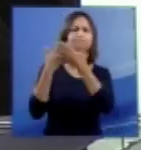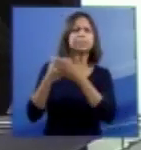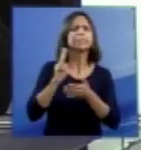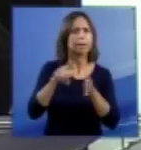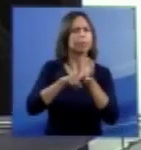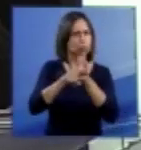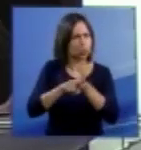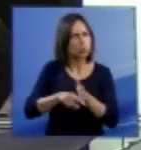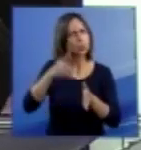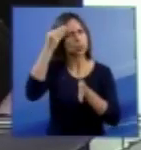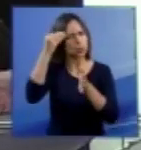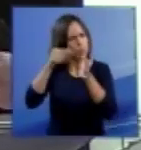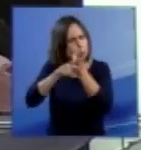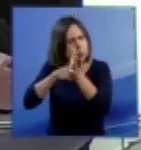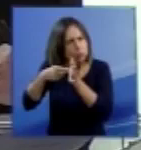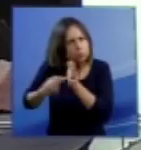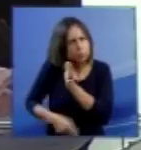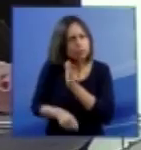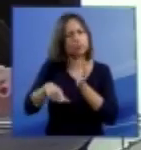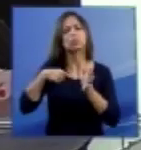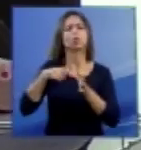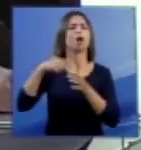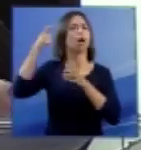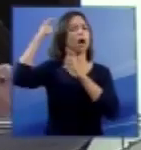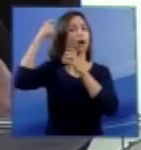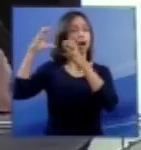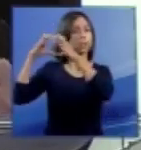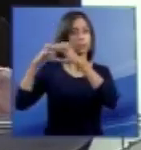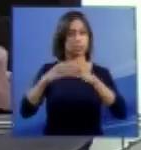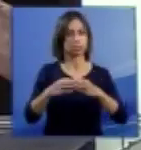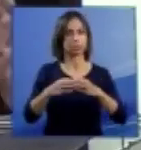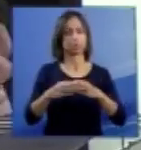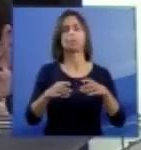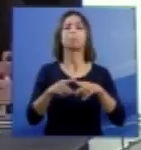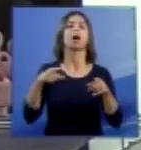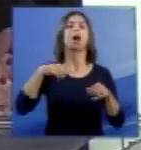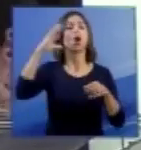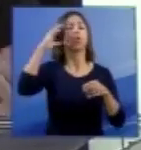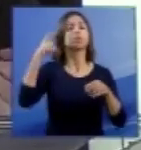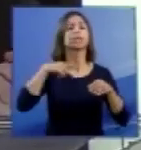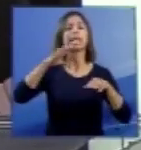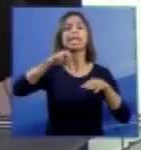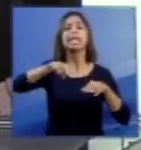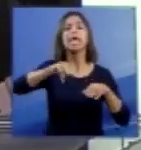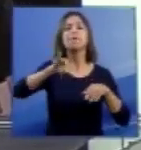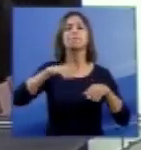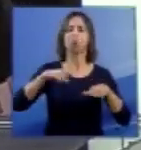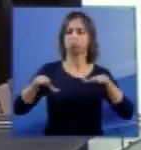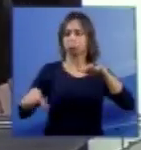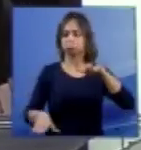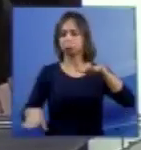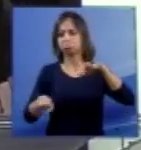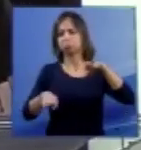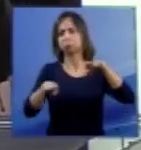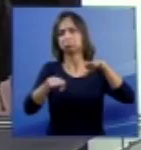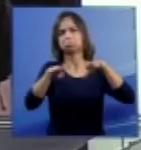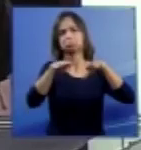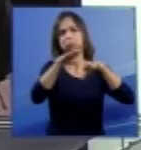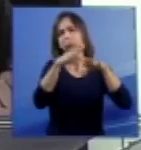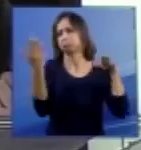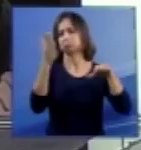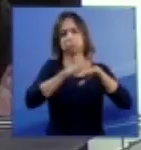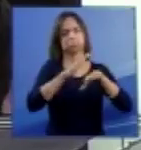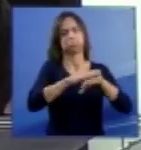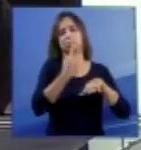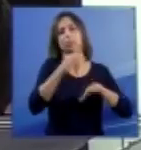eu posso dizer que a consciência é característica de cada espécie animal, o nível de consciência, o conteúdo da consciência. No feto